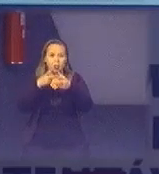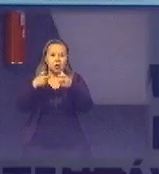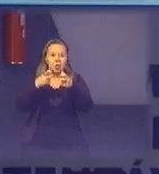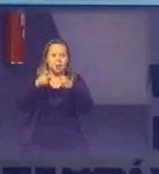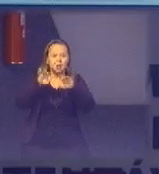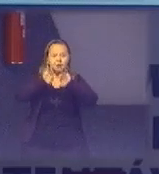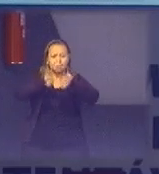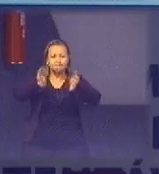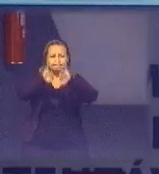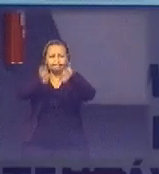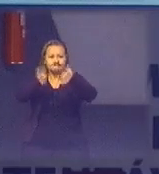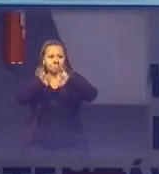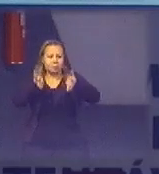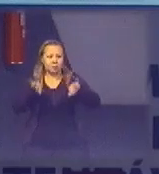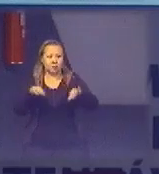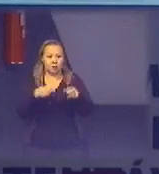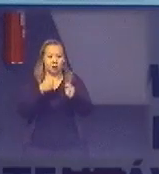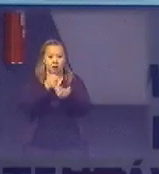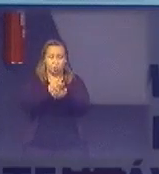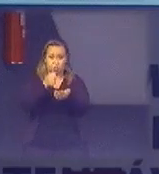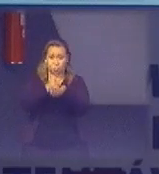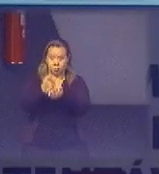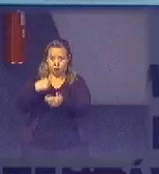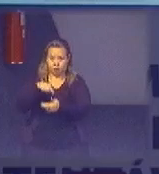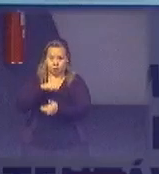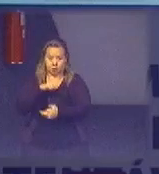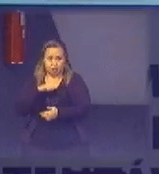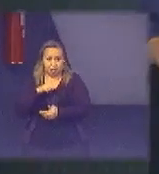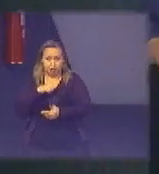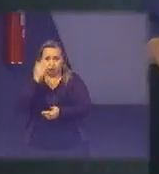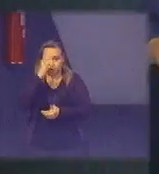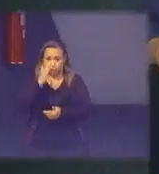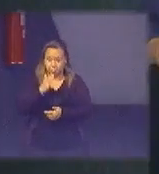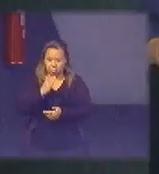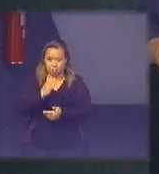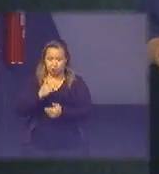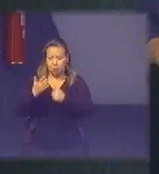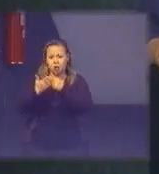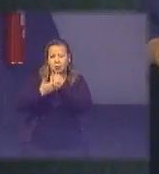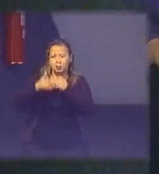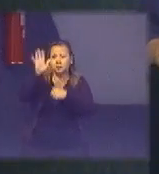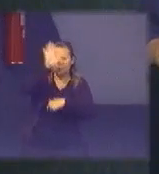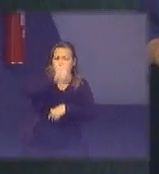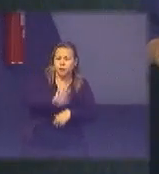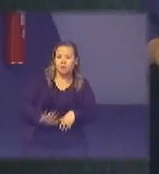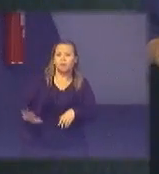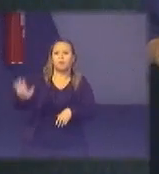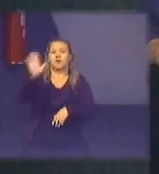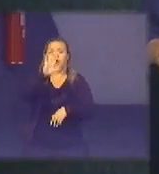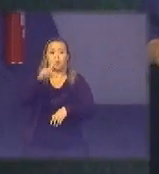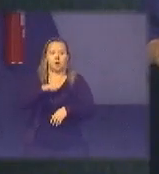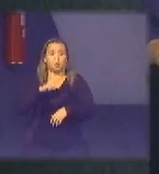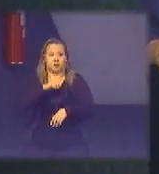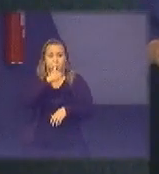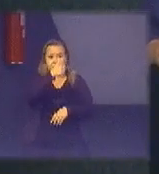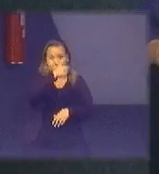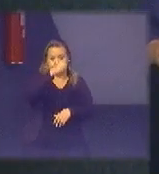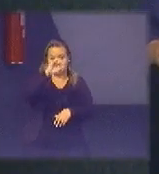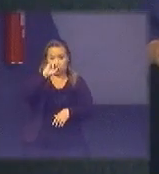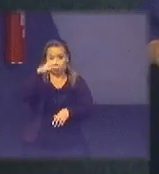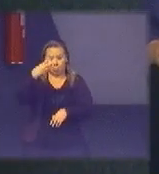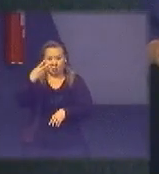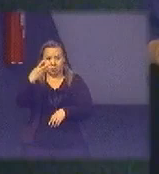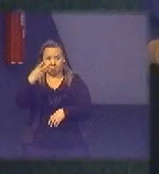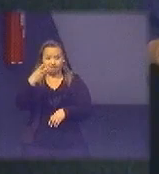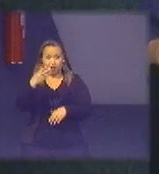de compras que a gente tem hoje no Brasil em nível federal hoje nós temos nada menos do que 103 normas centrais